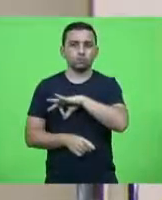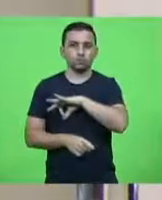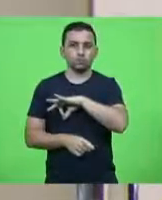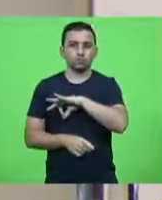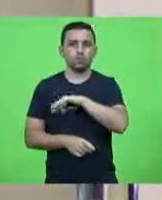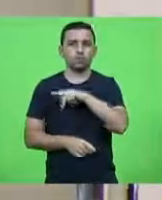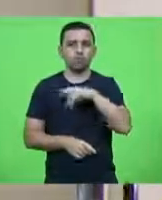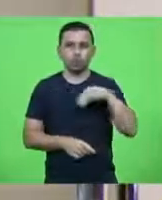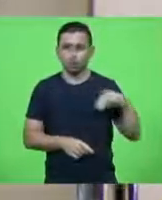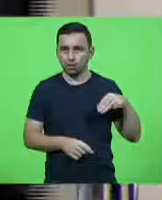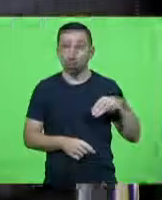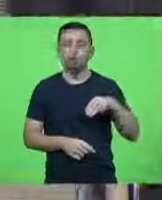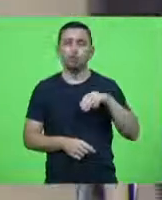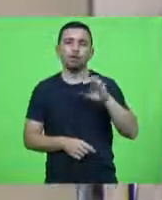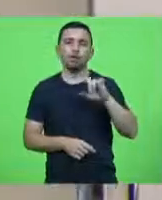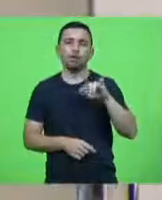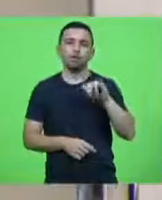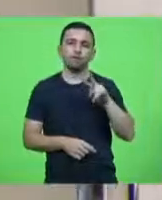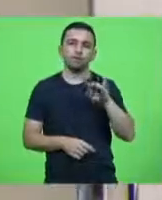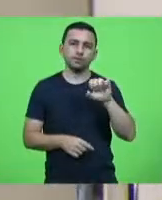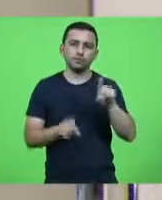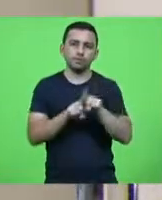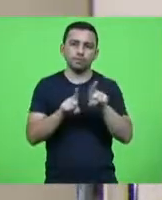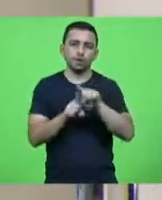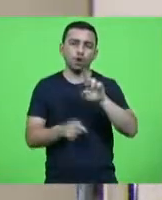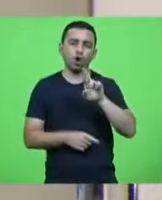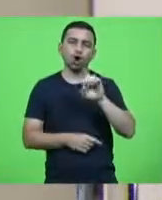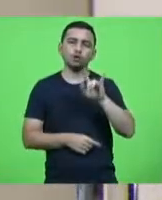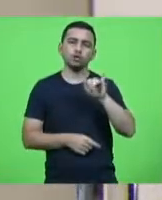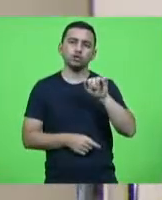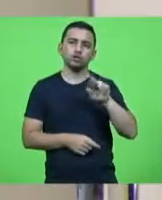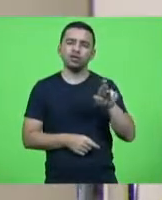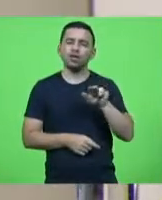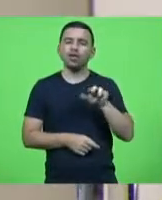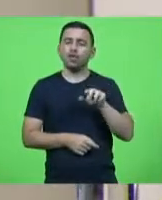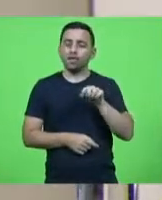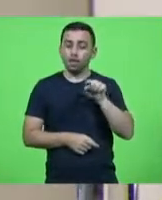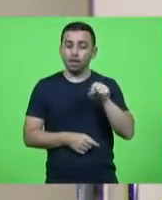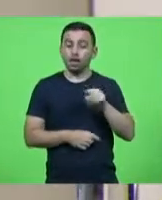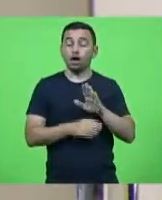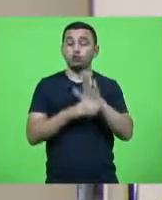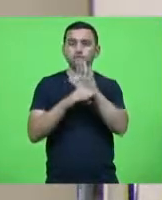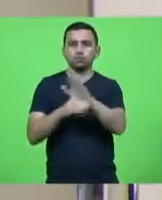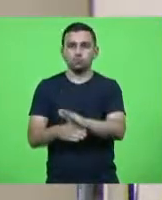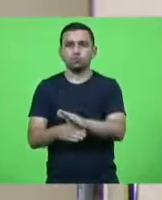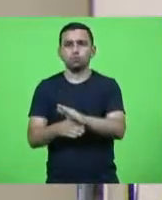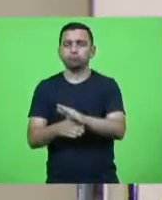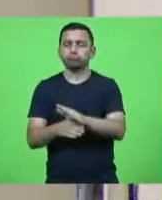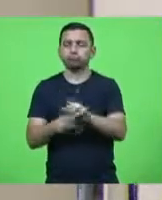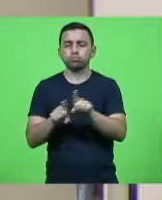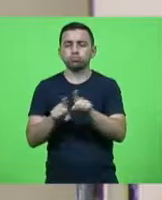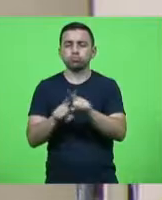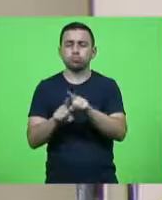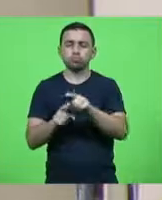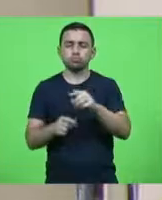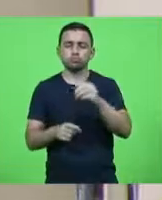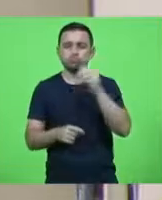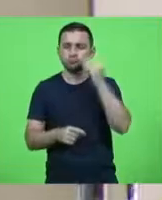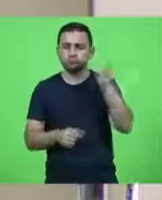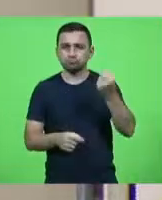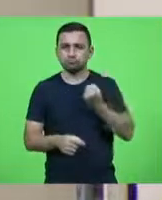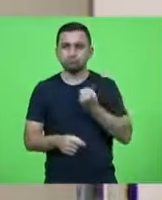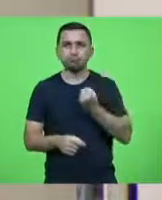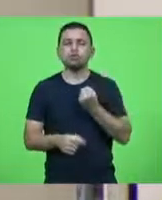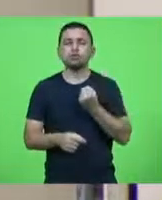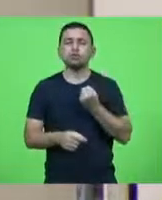Roger, que salvaram a vida de um cidadão que atentava contra a própria vida. Em discussão. Não